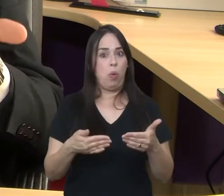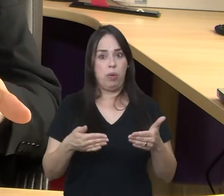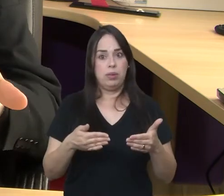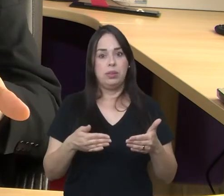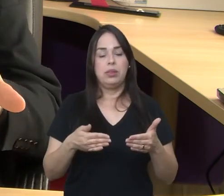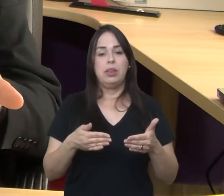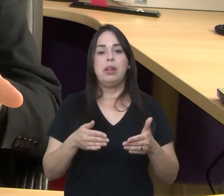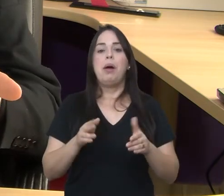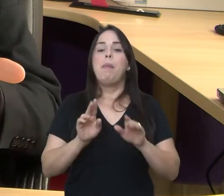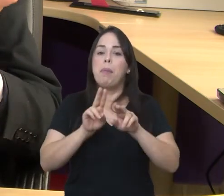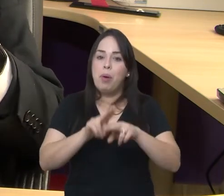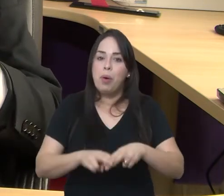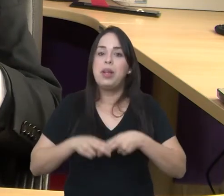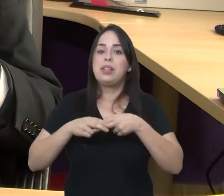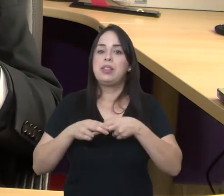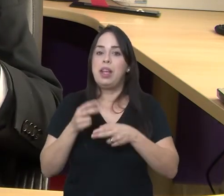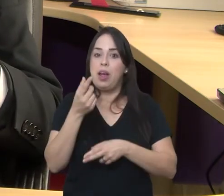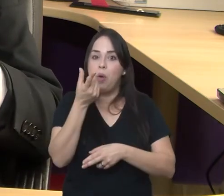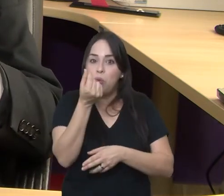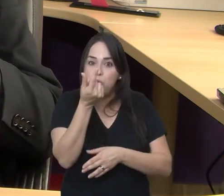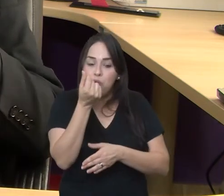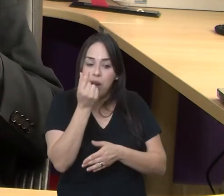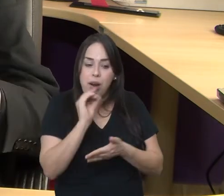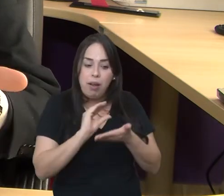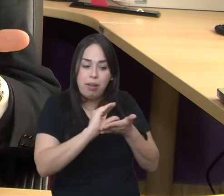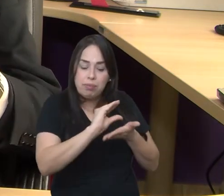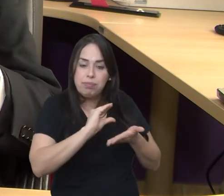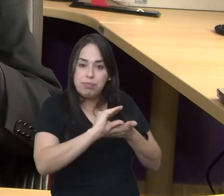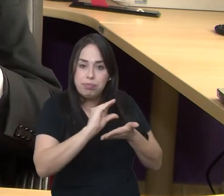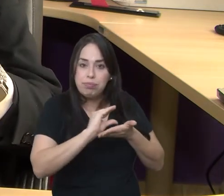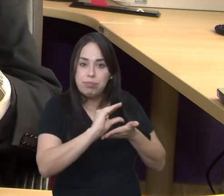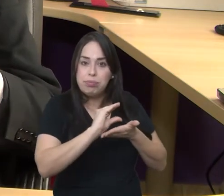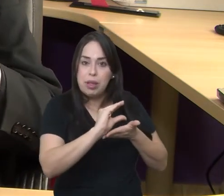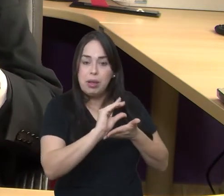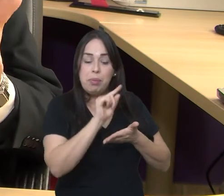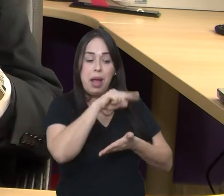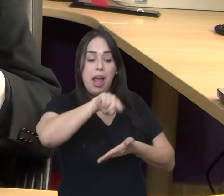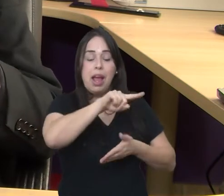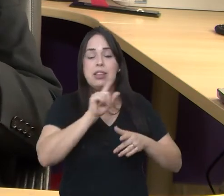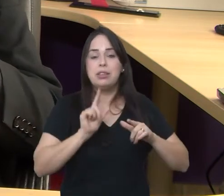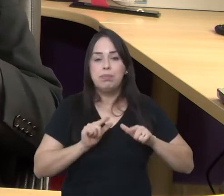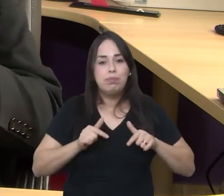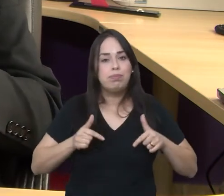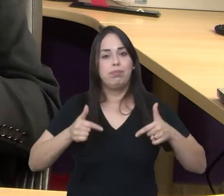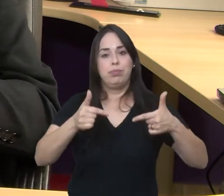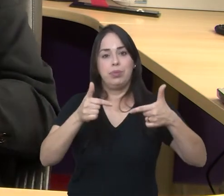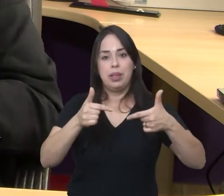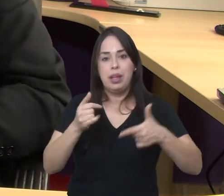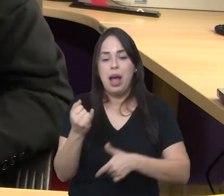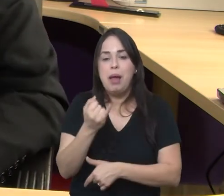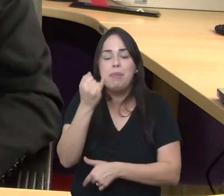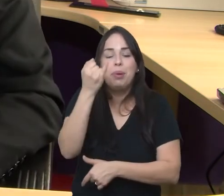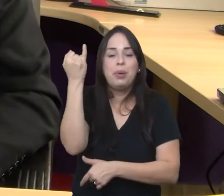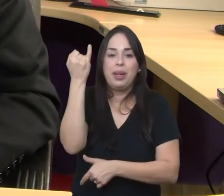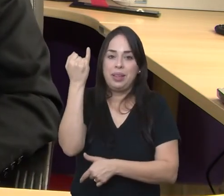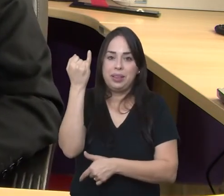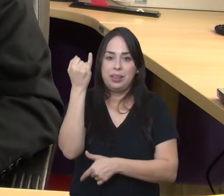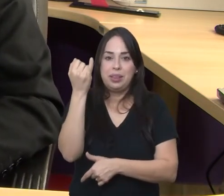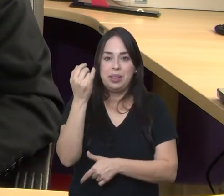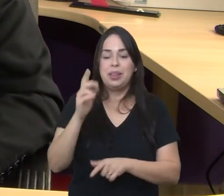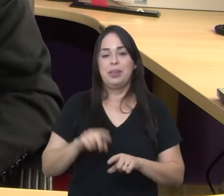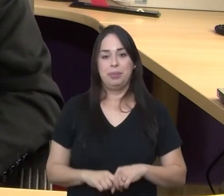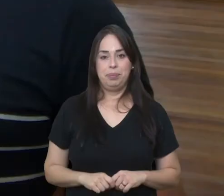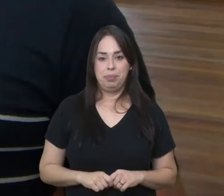para isso eles têm uma bolsa auxílio também eles recebem uma bolsa auxílio para estar se dedicando a essa importante arte do